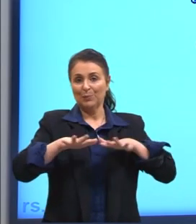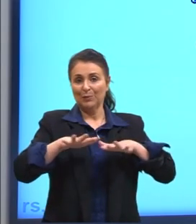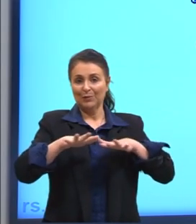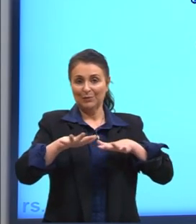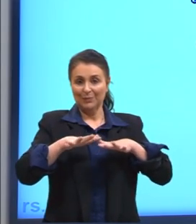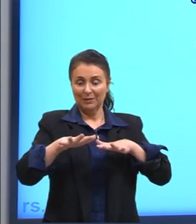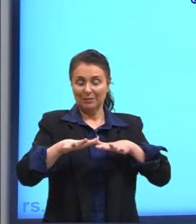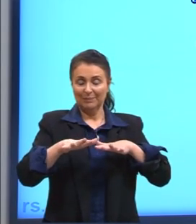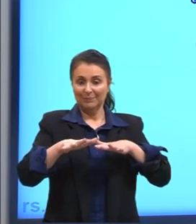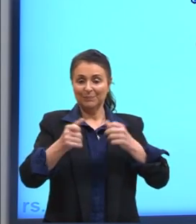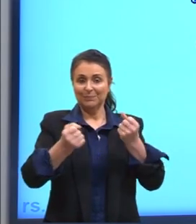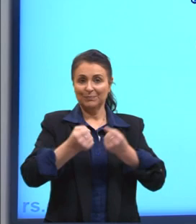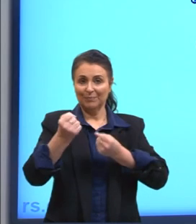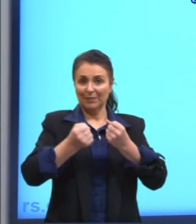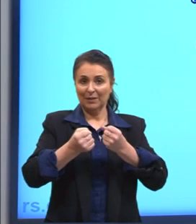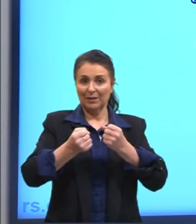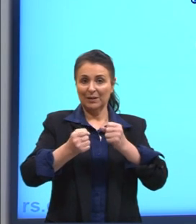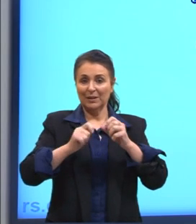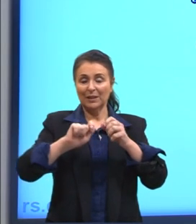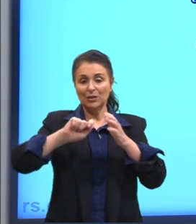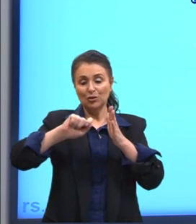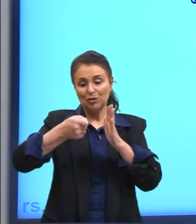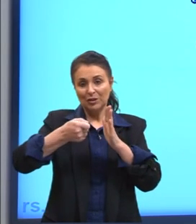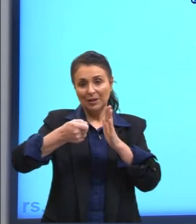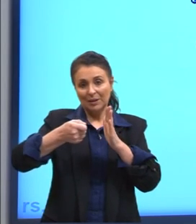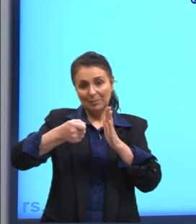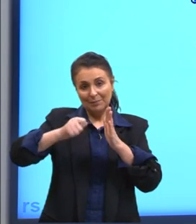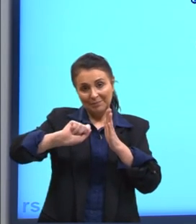em movimento, Ele gira para um lado e para o outro.